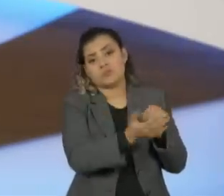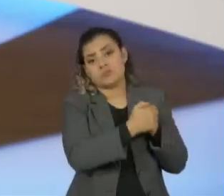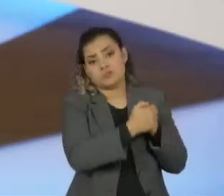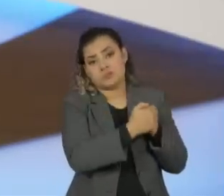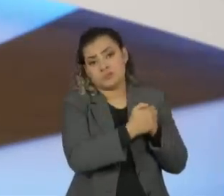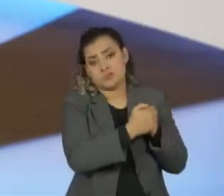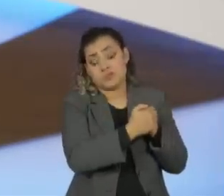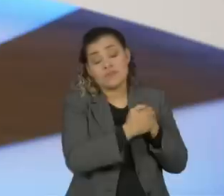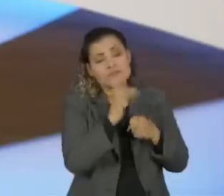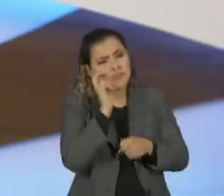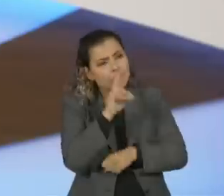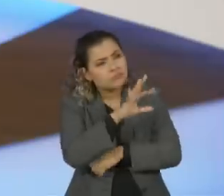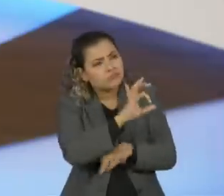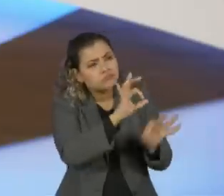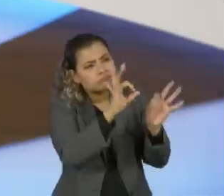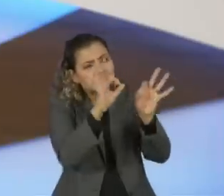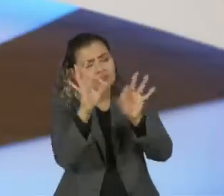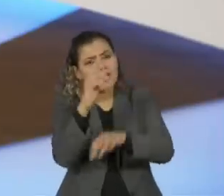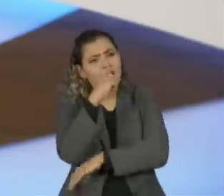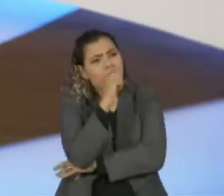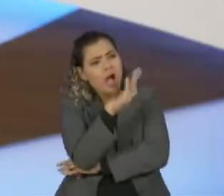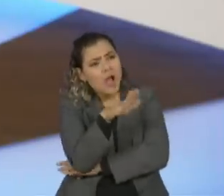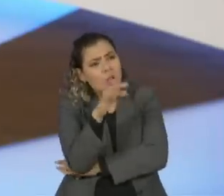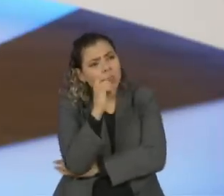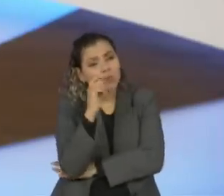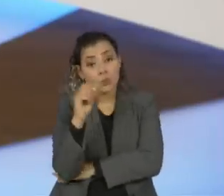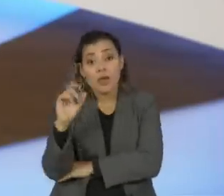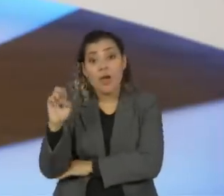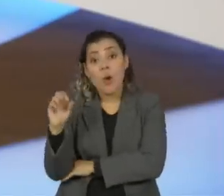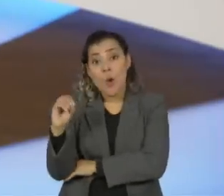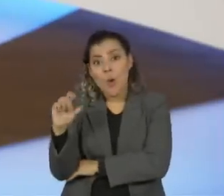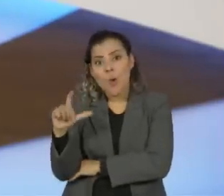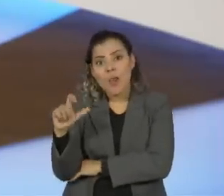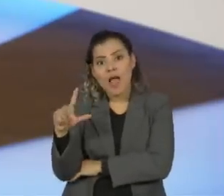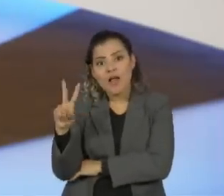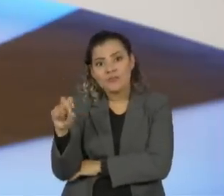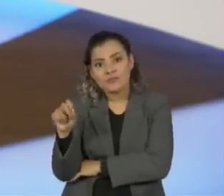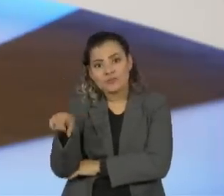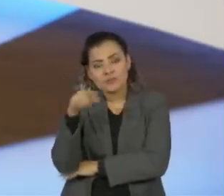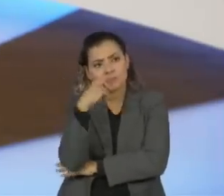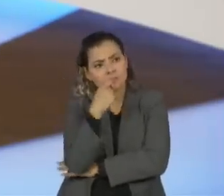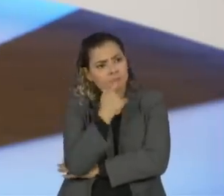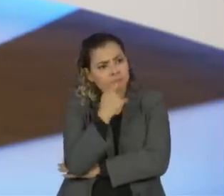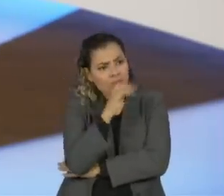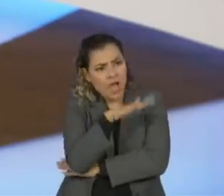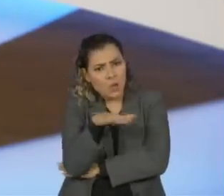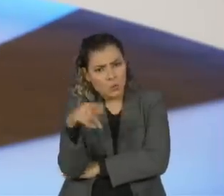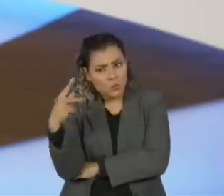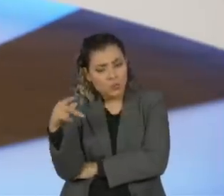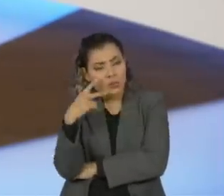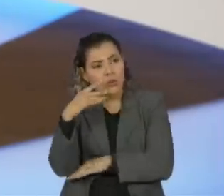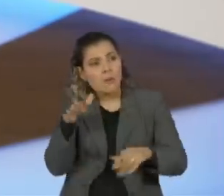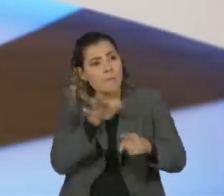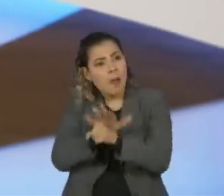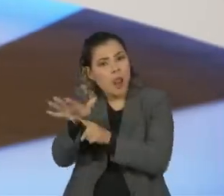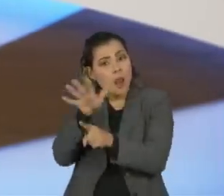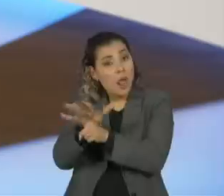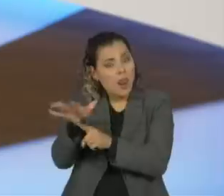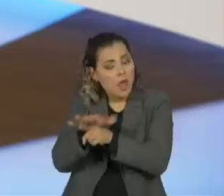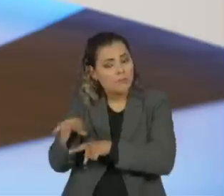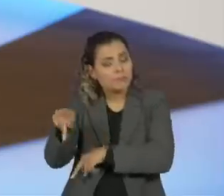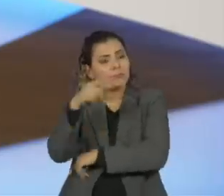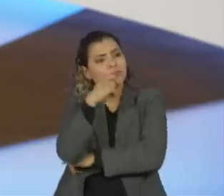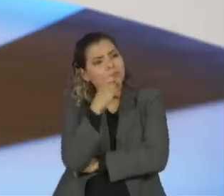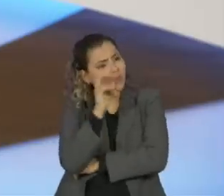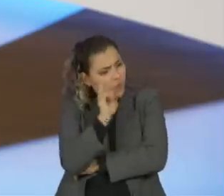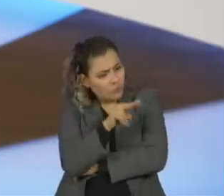observar, os alunos os pupilos do Olavo de Carvalho, eles detinham umas características físicas e mentais muito